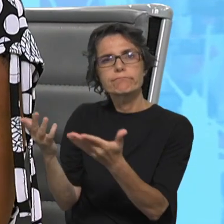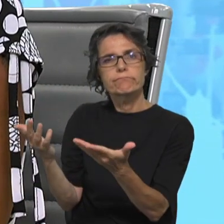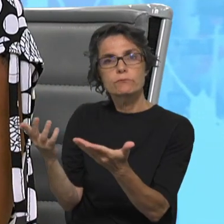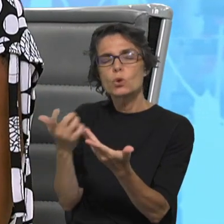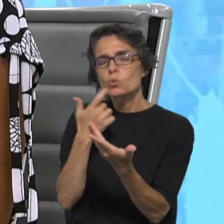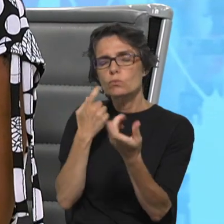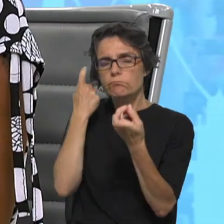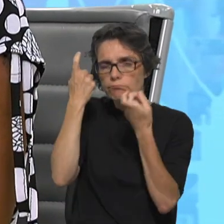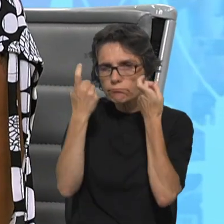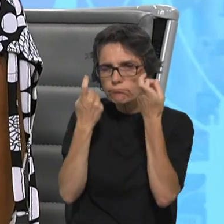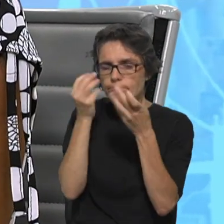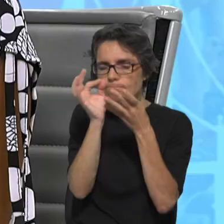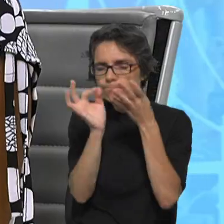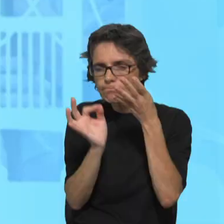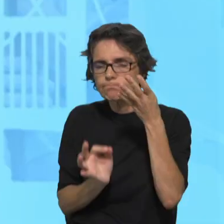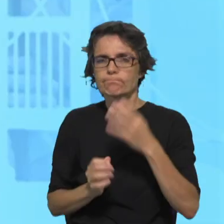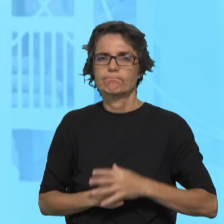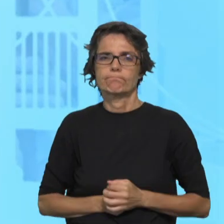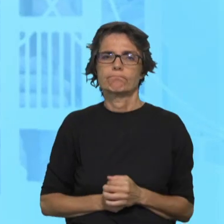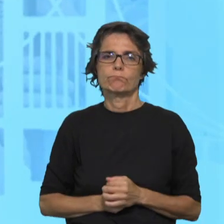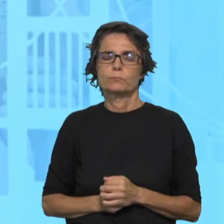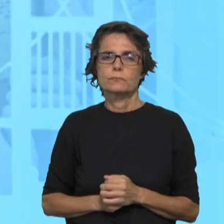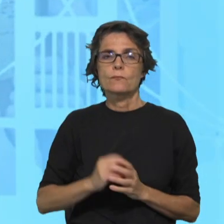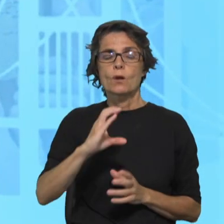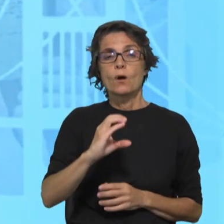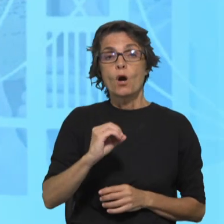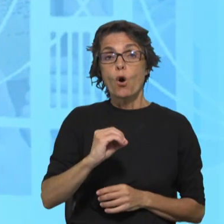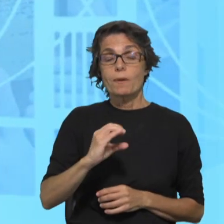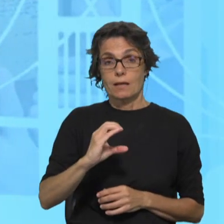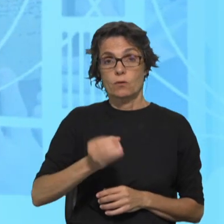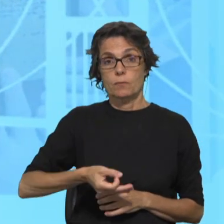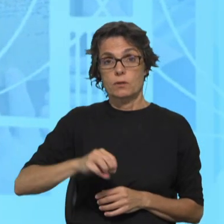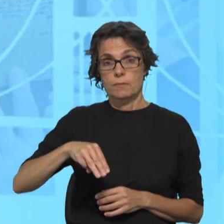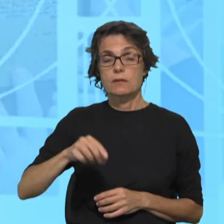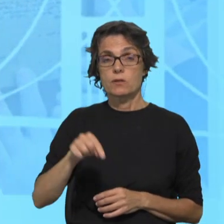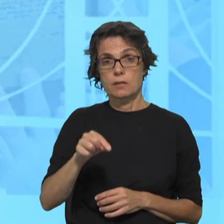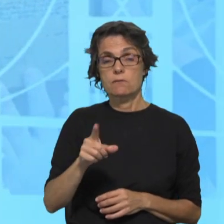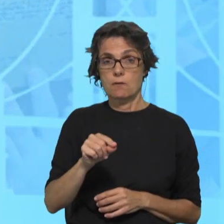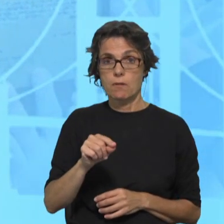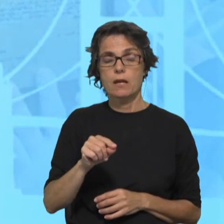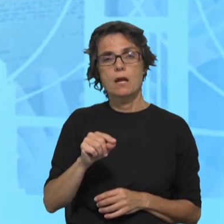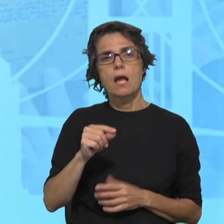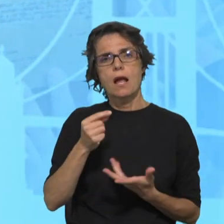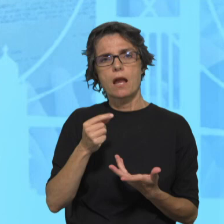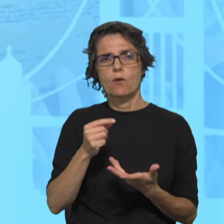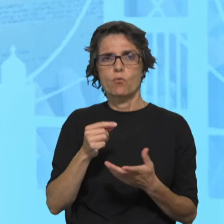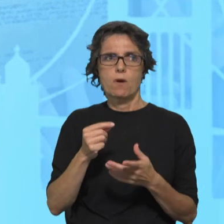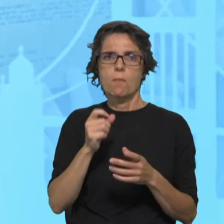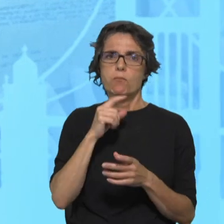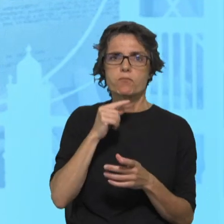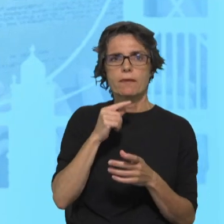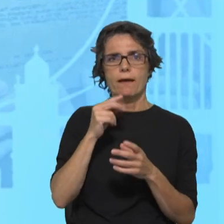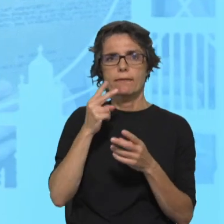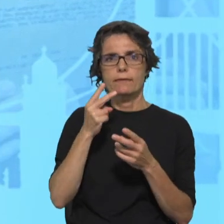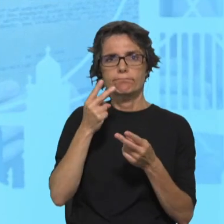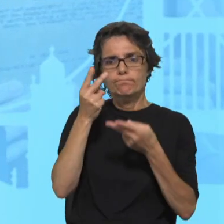ser ponderado e considerado. A obra católica por gás e migrações é também um observatório do que acontece, mas também das políticas